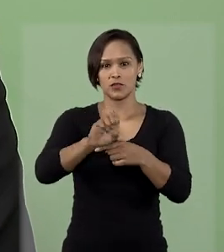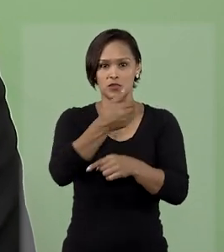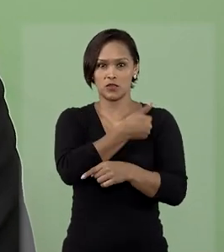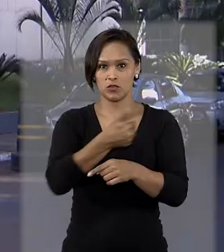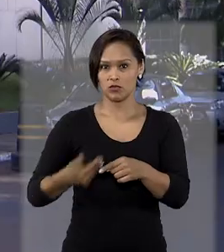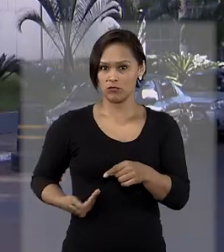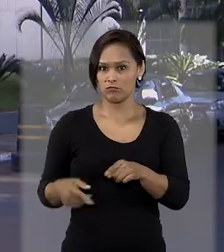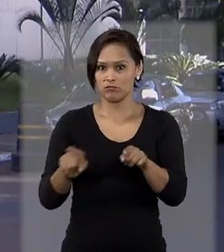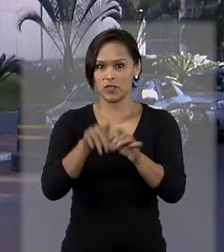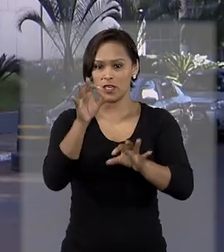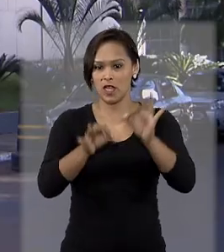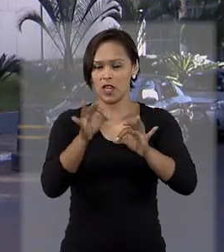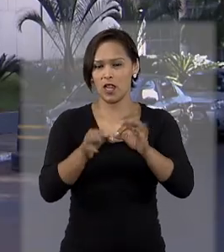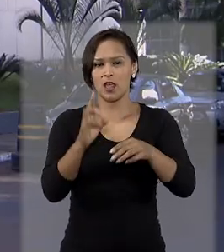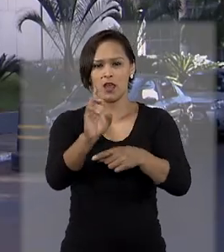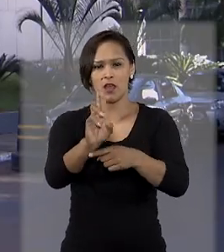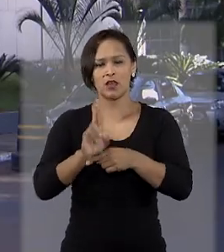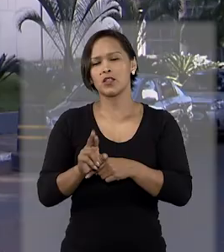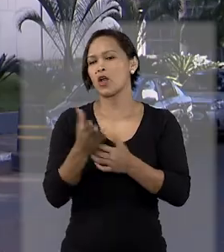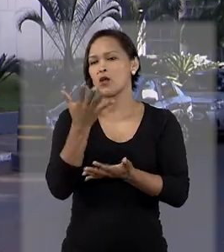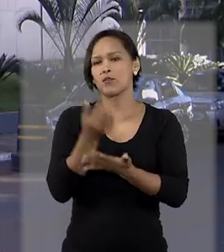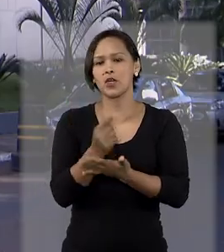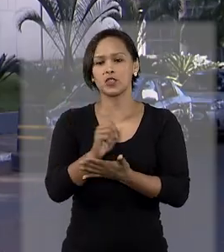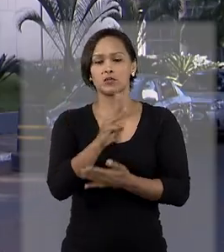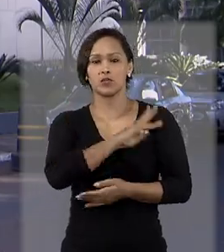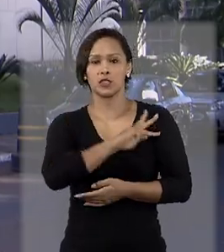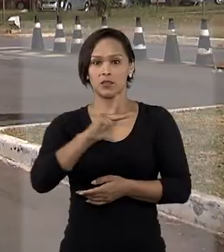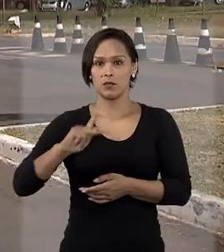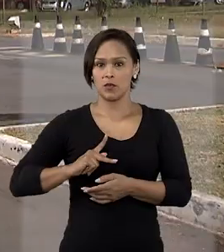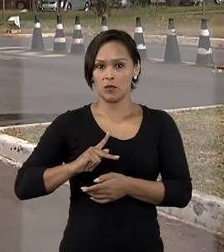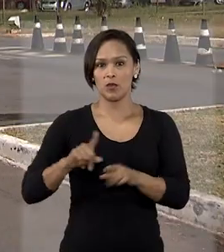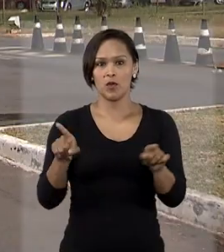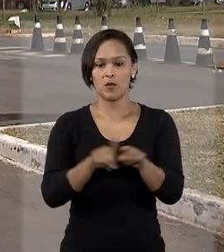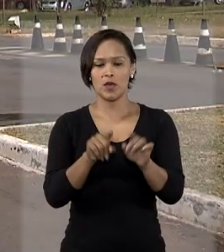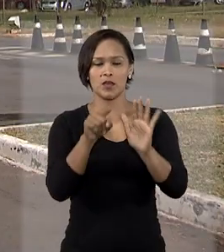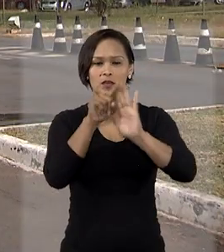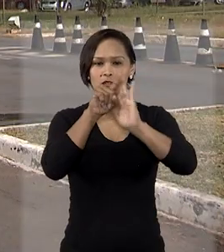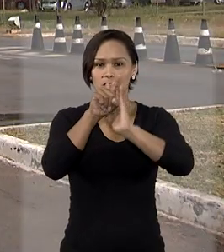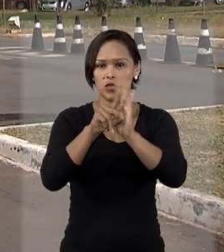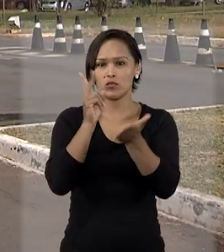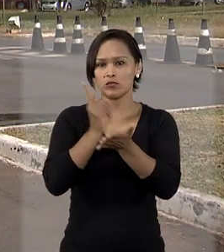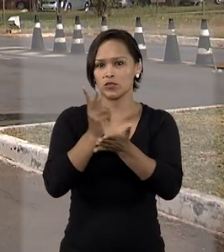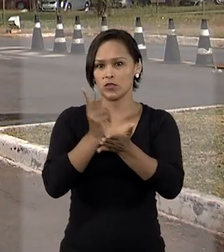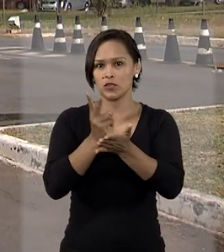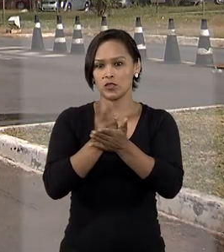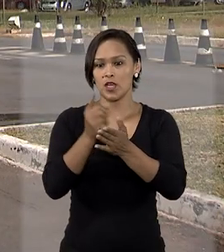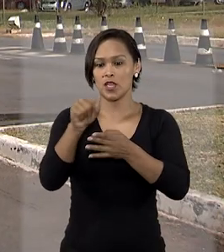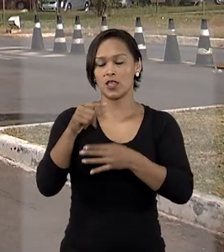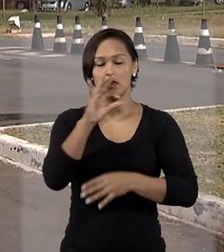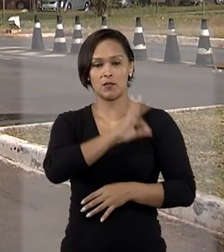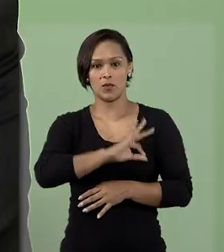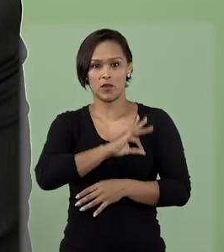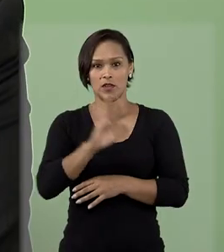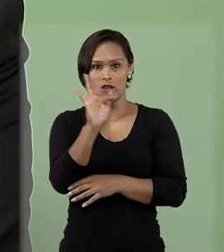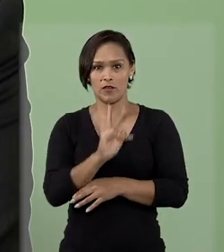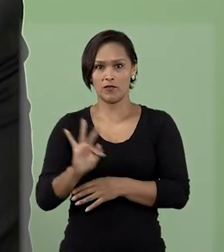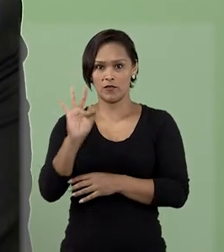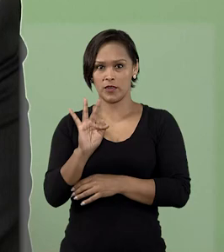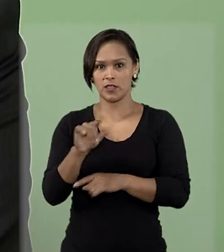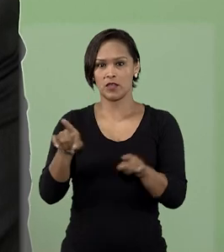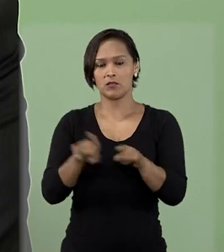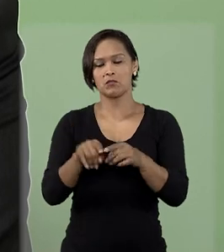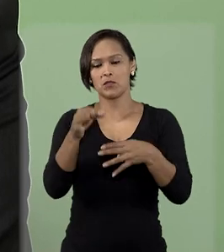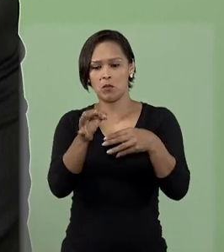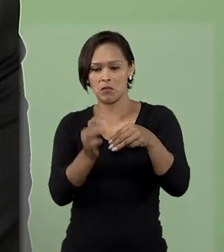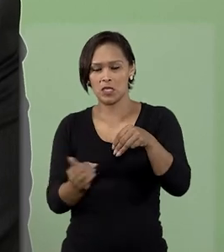negou o pedido do Ministério Público Federal para que as investigações continuassem a cargo da Polícia Federal. Para o ministro,